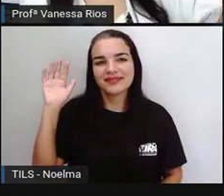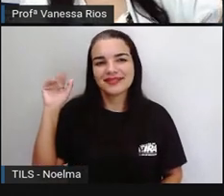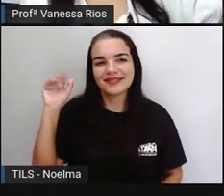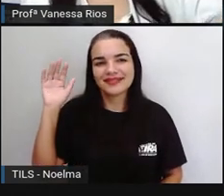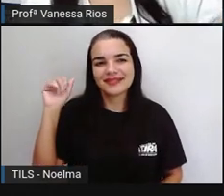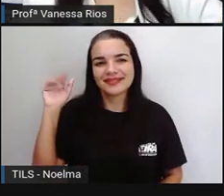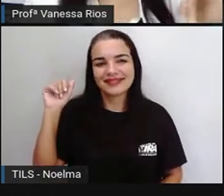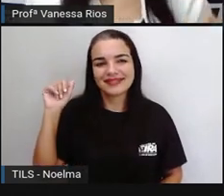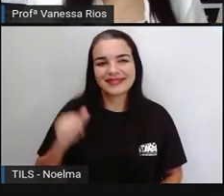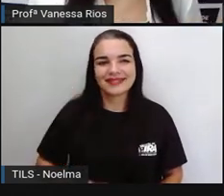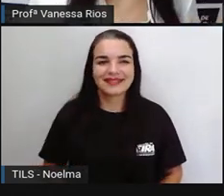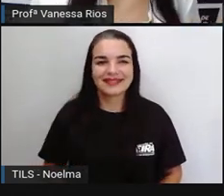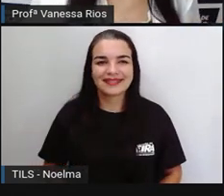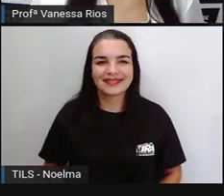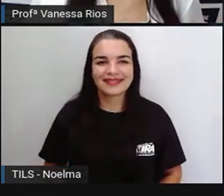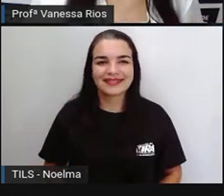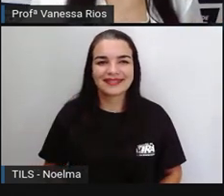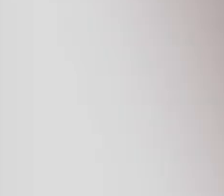Tchau, tchau!